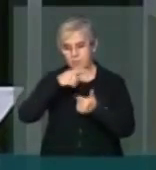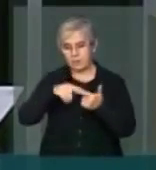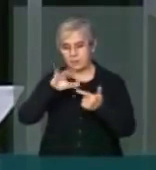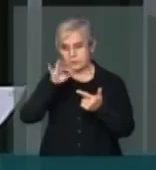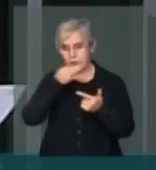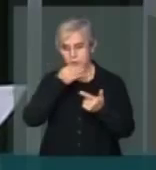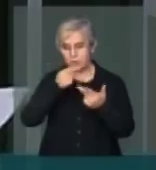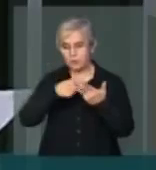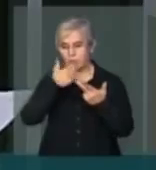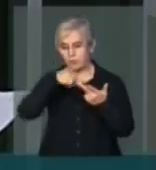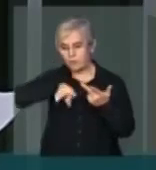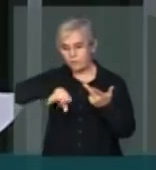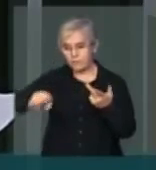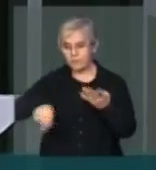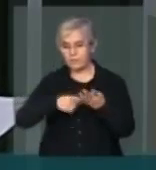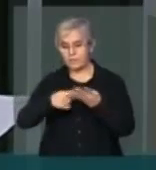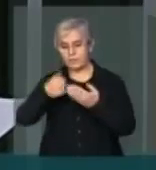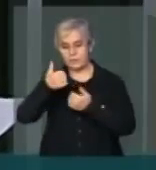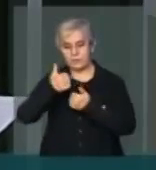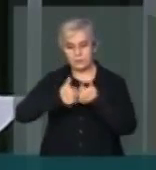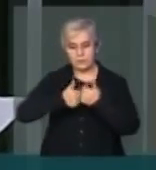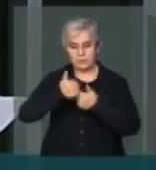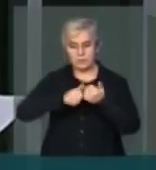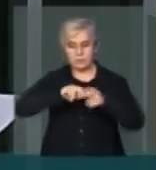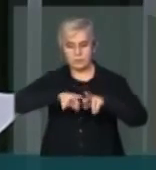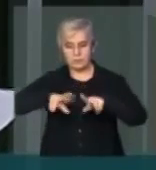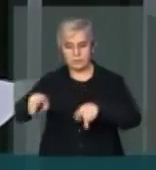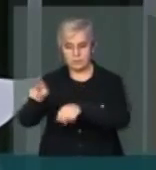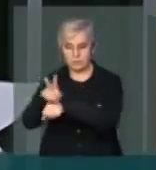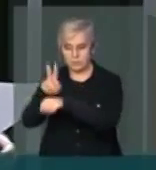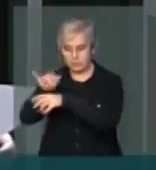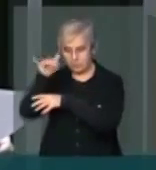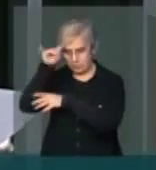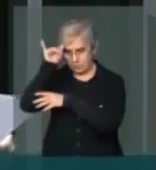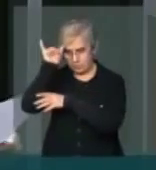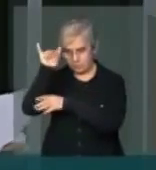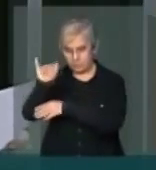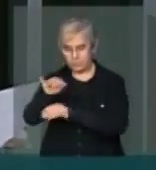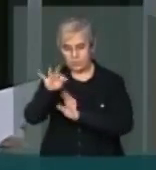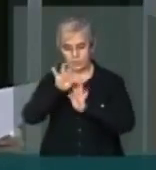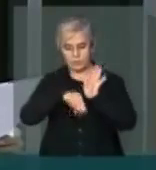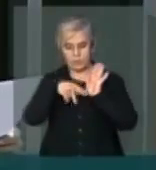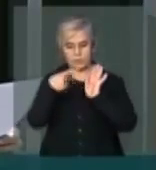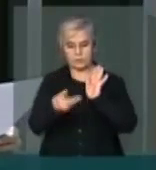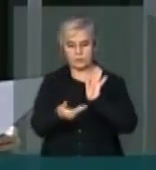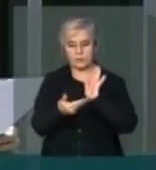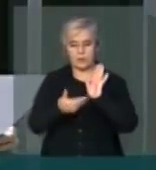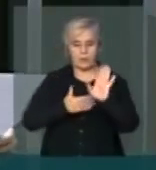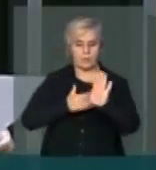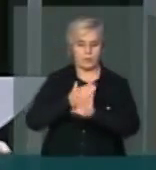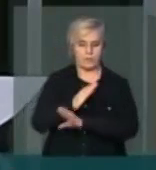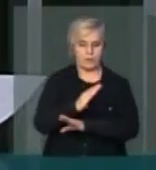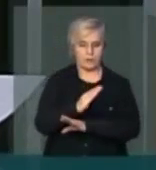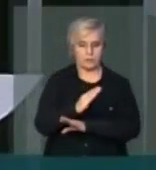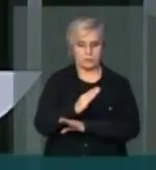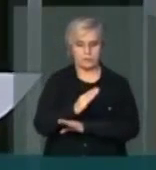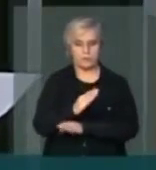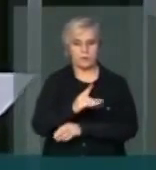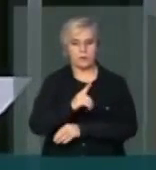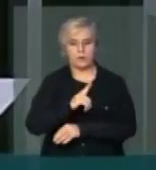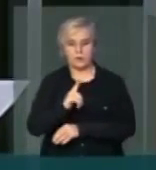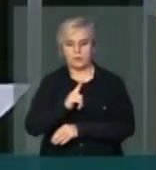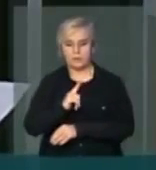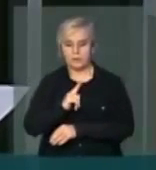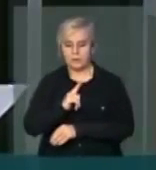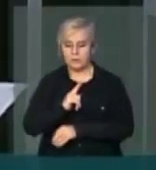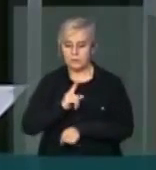das frutas, do arroz, da silvicultura e da pecuária. O texto aprovado nessa Casa define uma carência